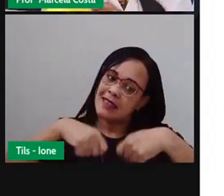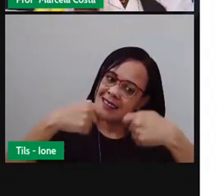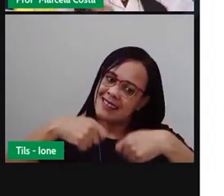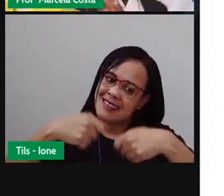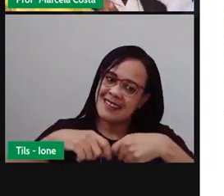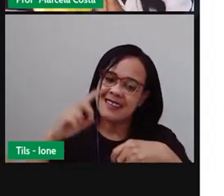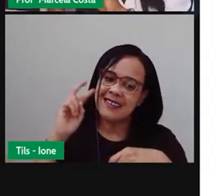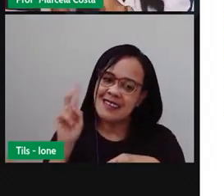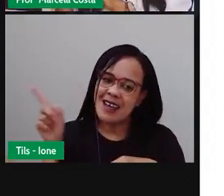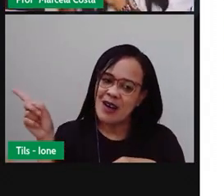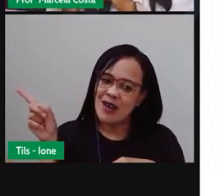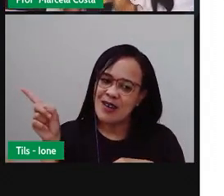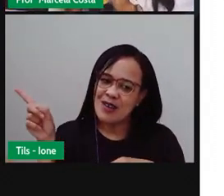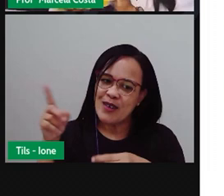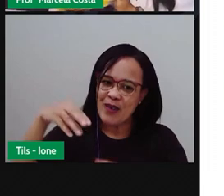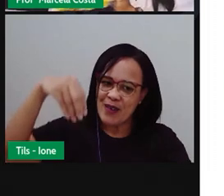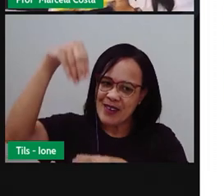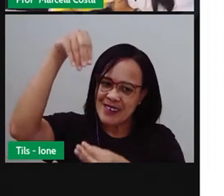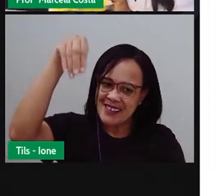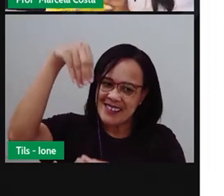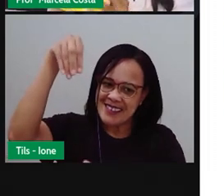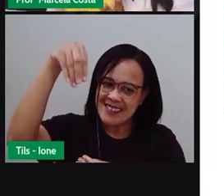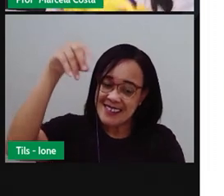flocão de milho.